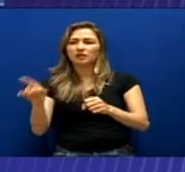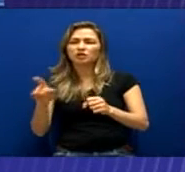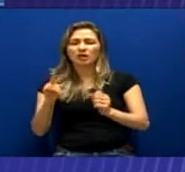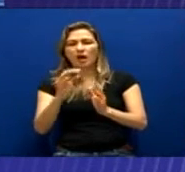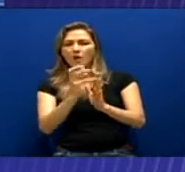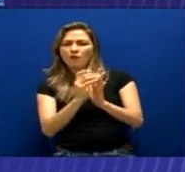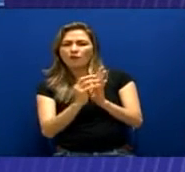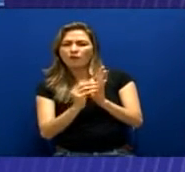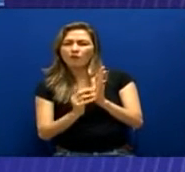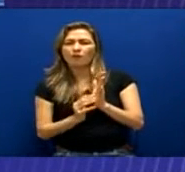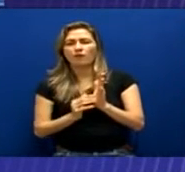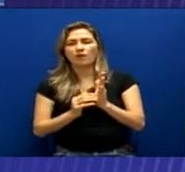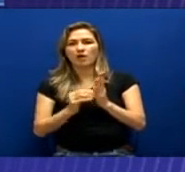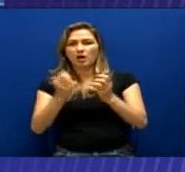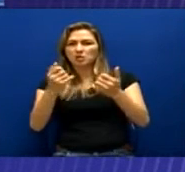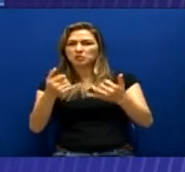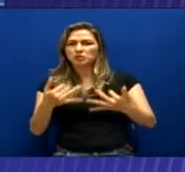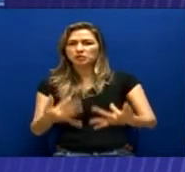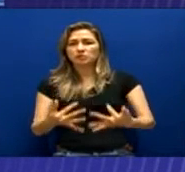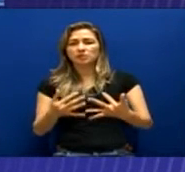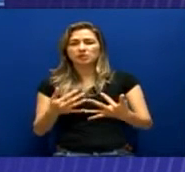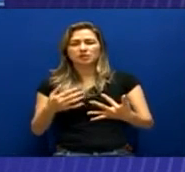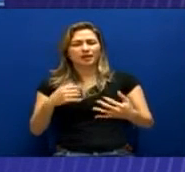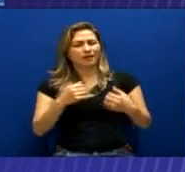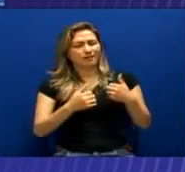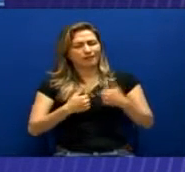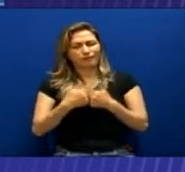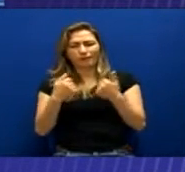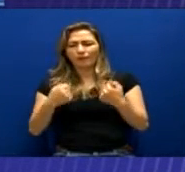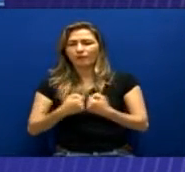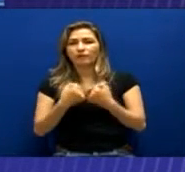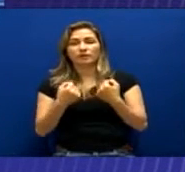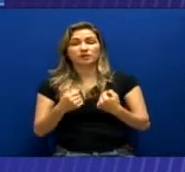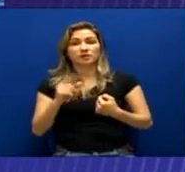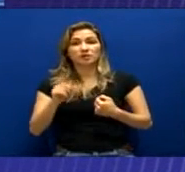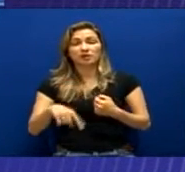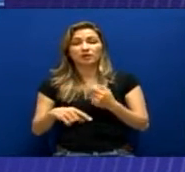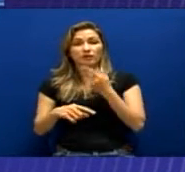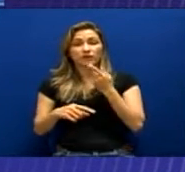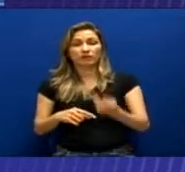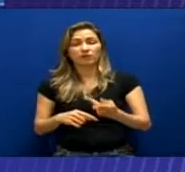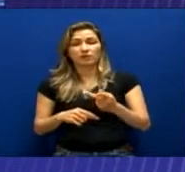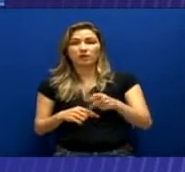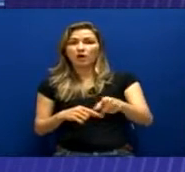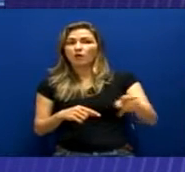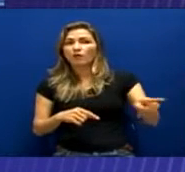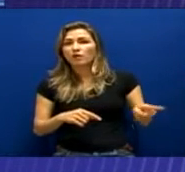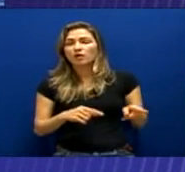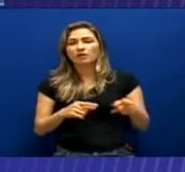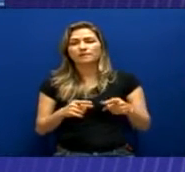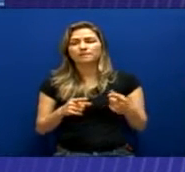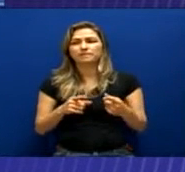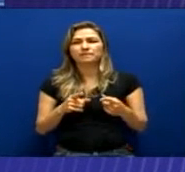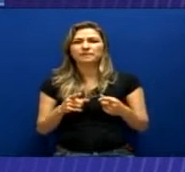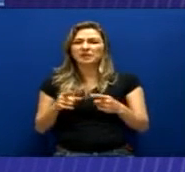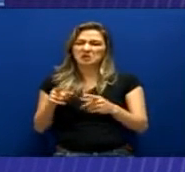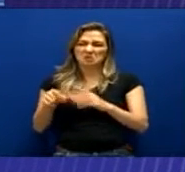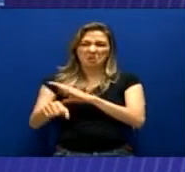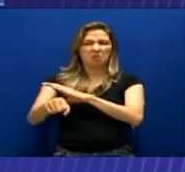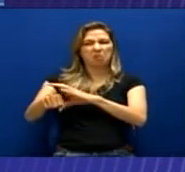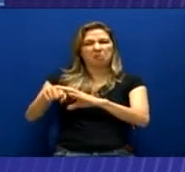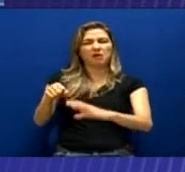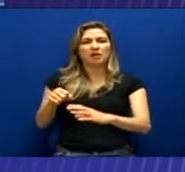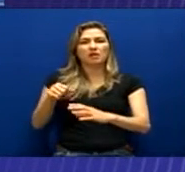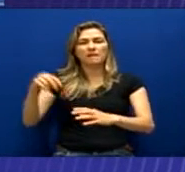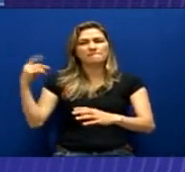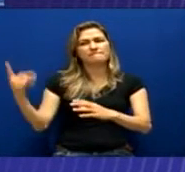Rosângela dos Santos Brandão de Salvador, que declarou que estavam torturando sua família e ameaçando violentar e fazer mal às suas